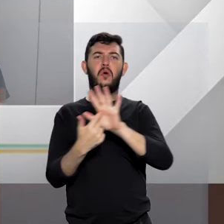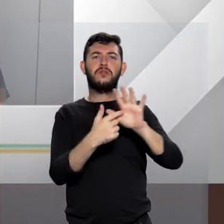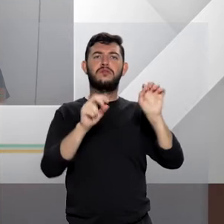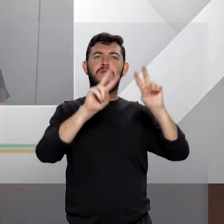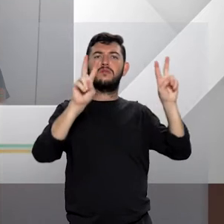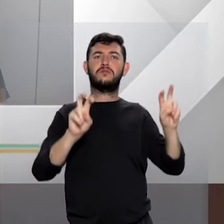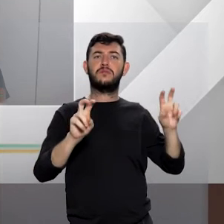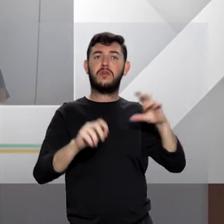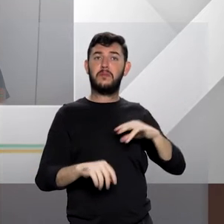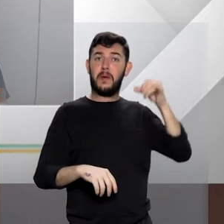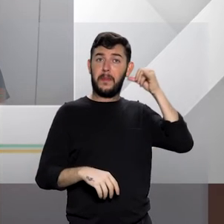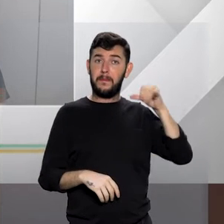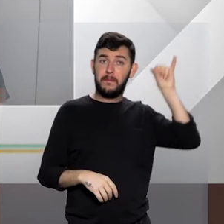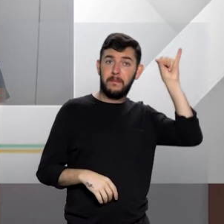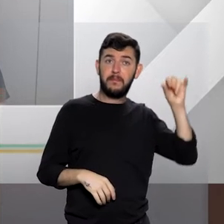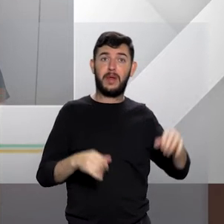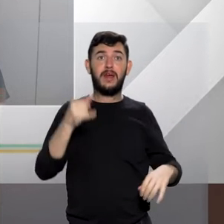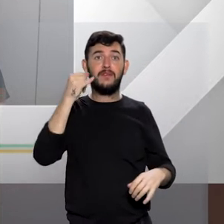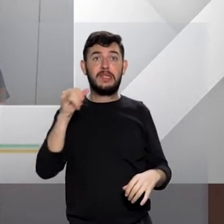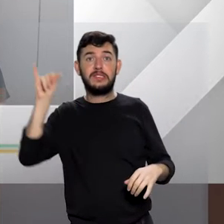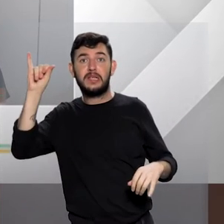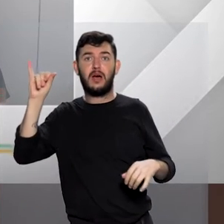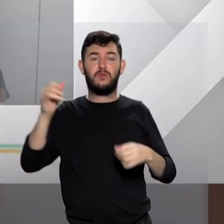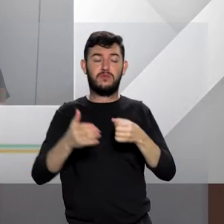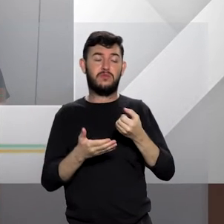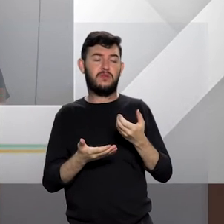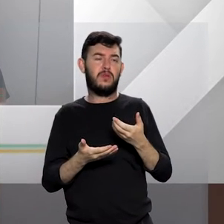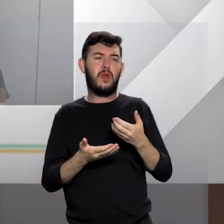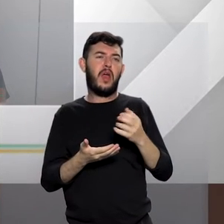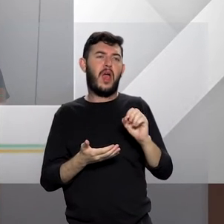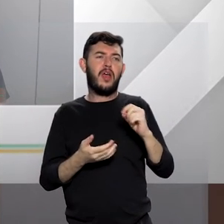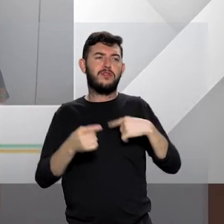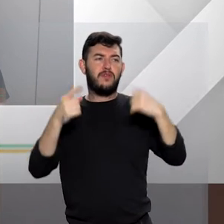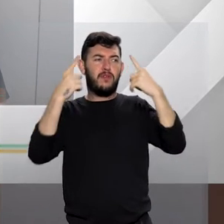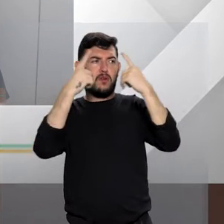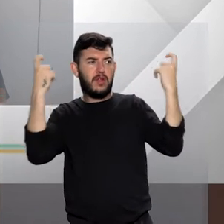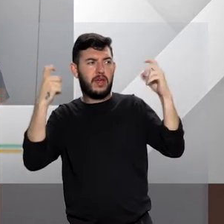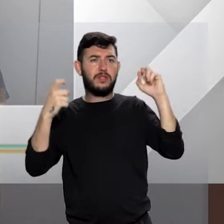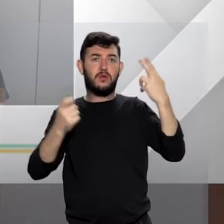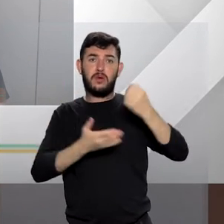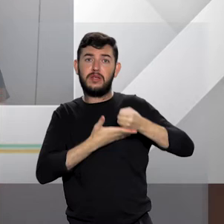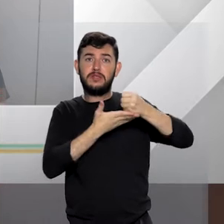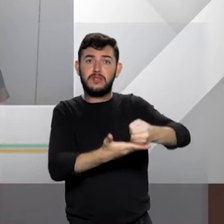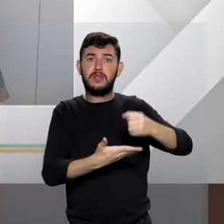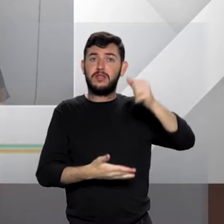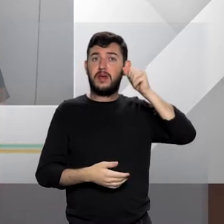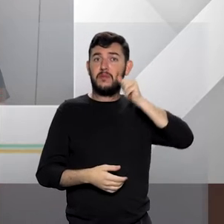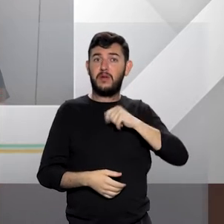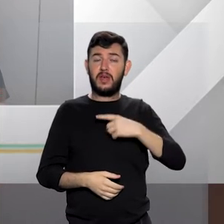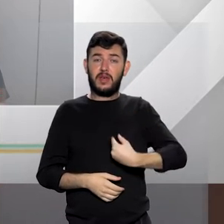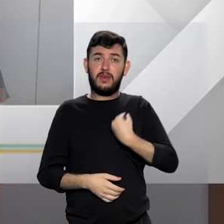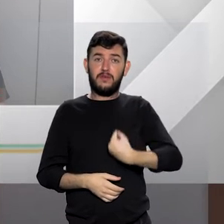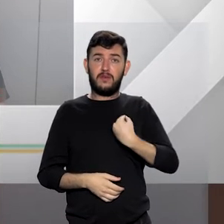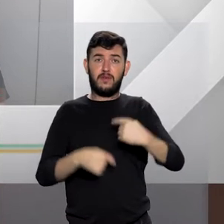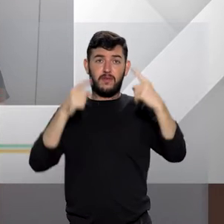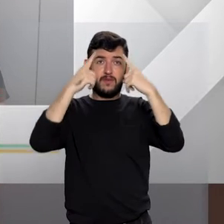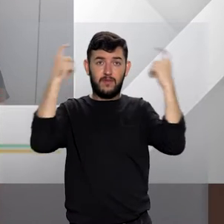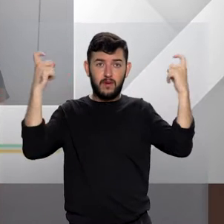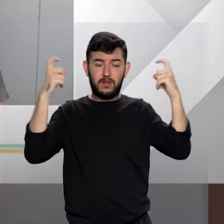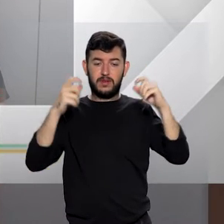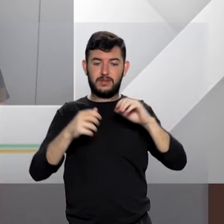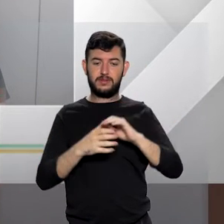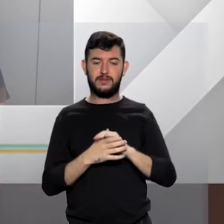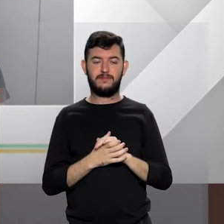de assistência e de atendimento à mulher em situação de violência doméstica e familiar. Obrigado pela